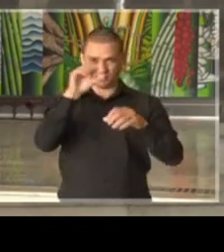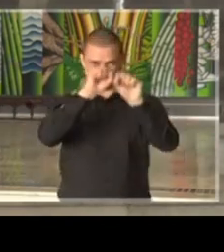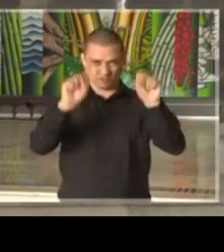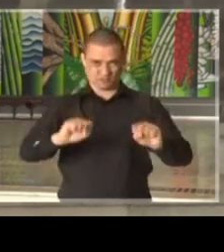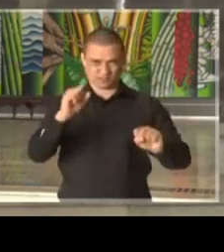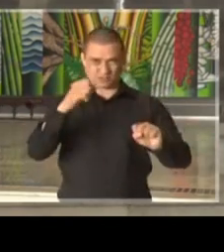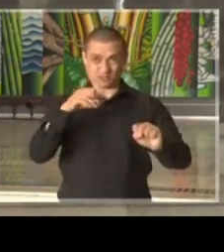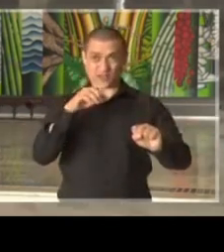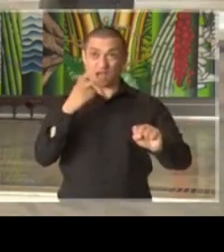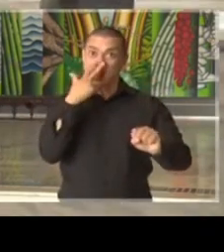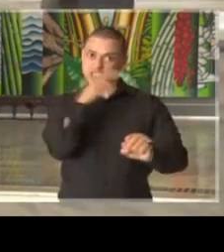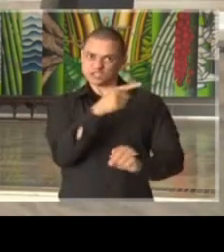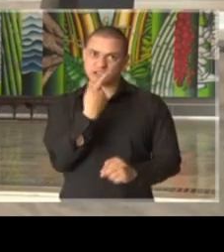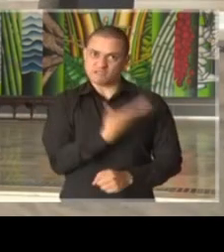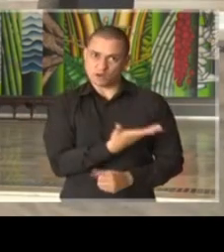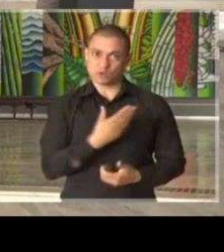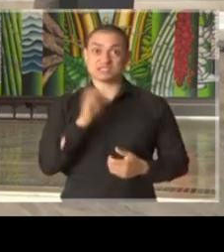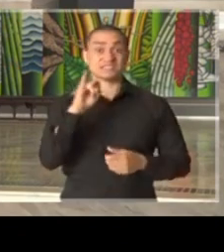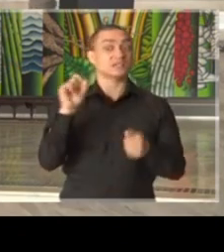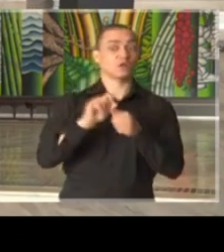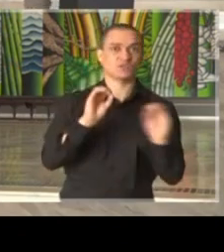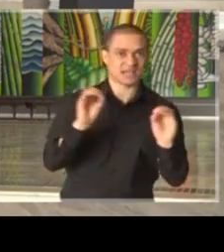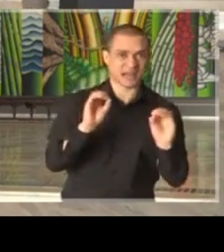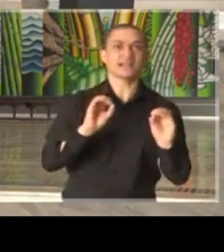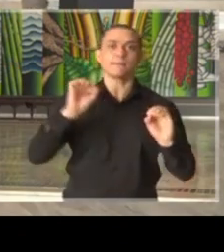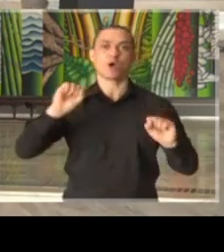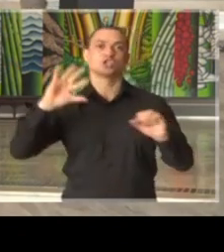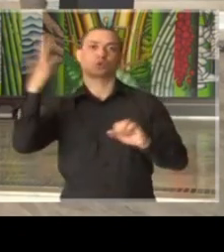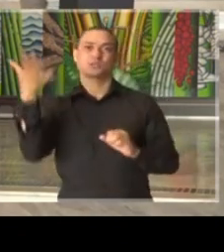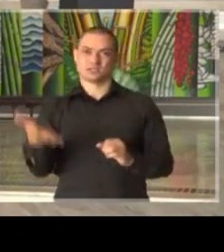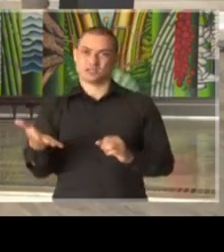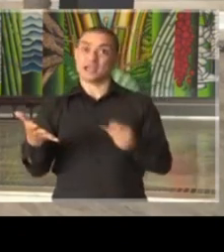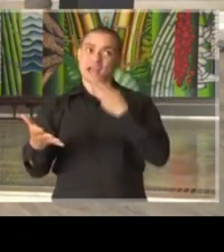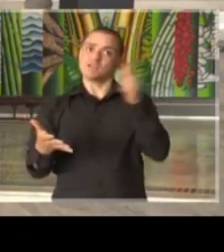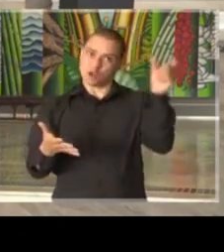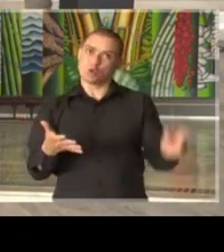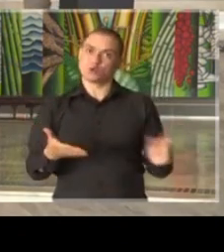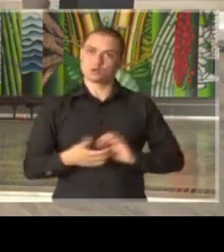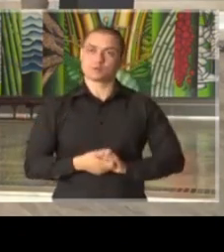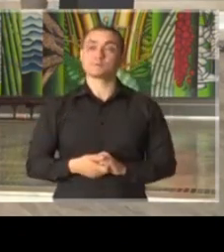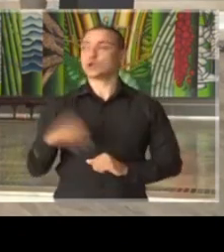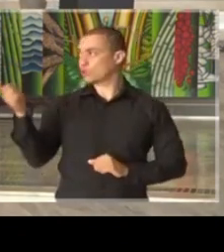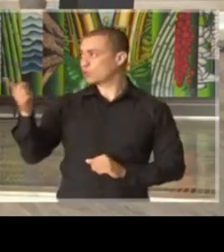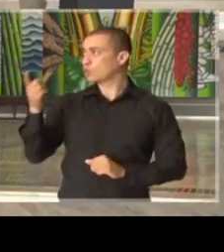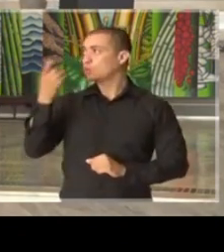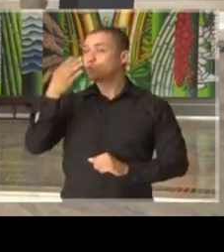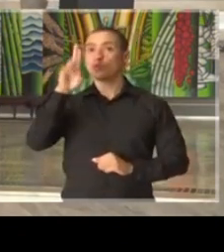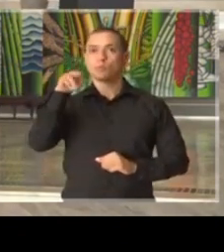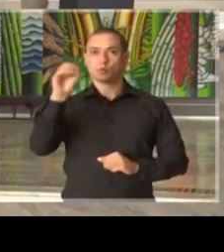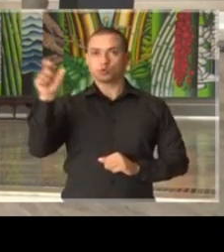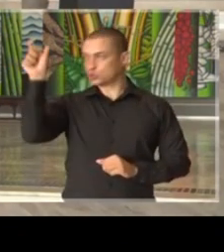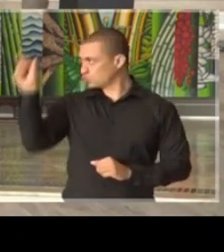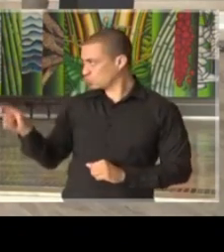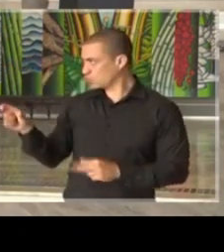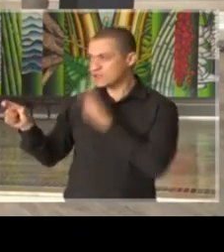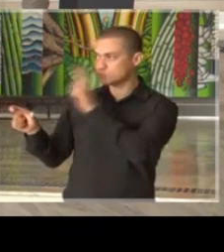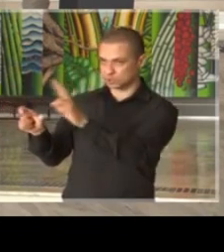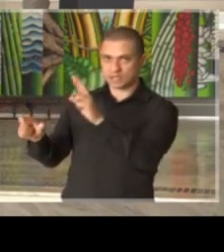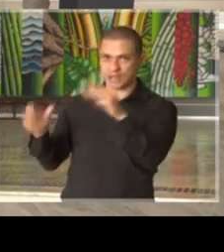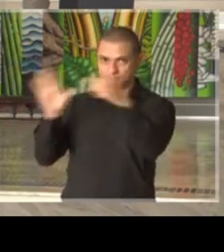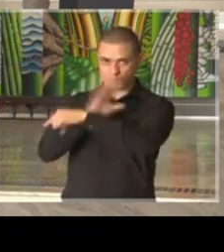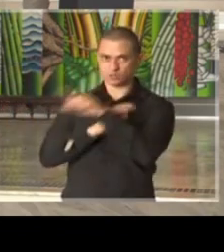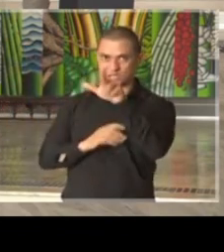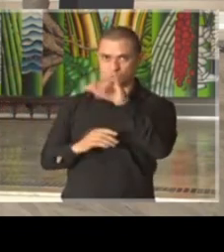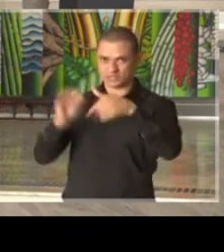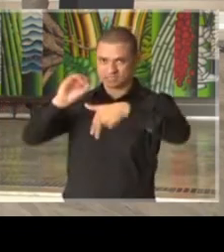essa foi a interpretação. vamos ouvir o Bruno Covas, prefeito da capital de São Paulo. Bruno ainda atendendo a pergunta da jornalista Luísa Moraes